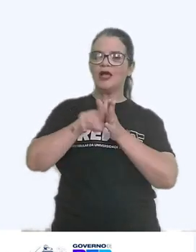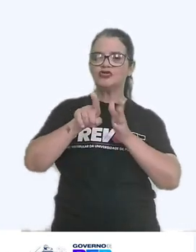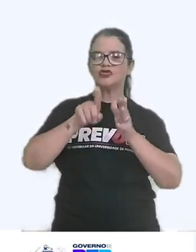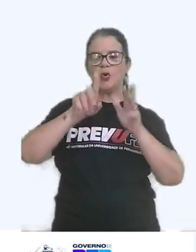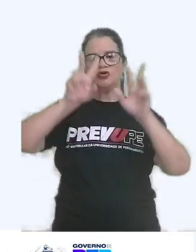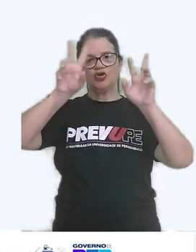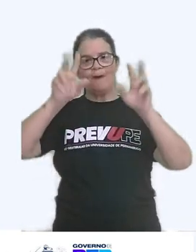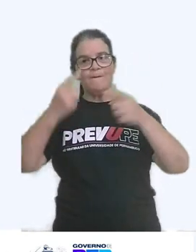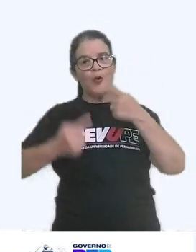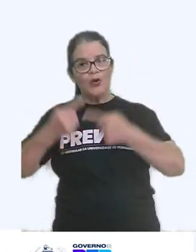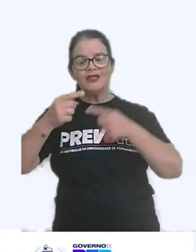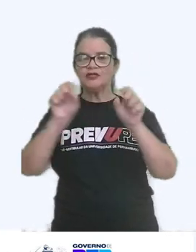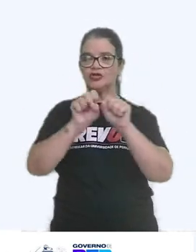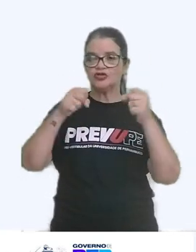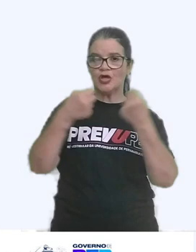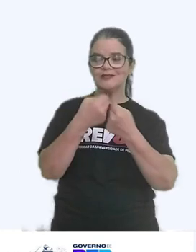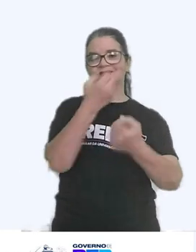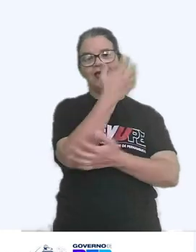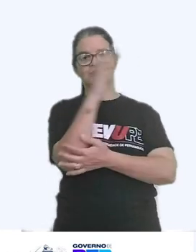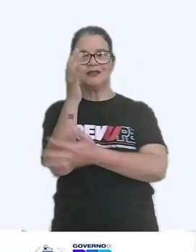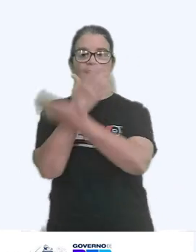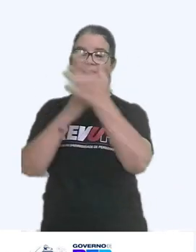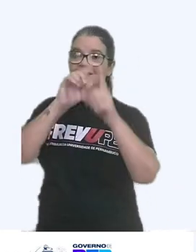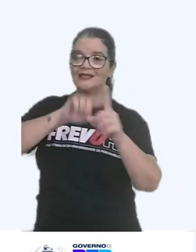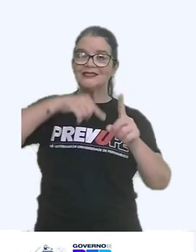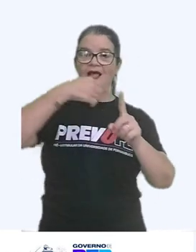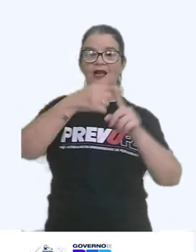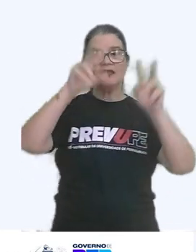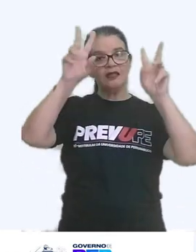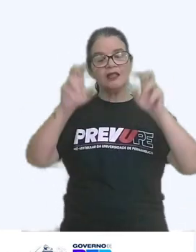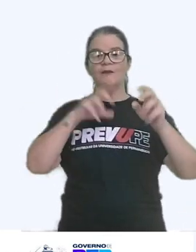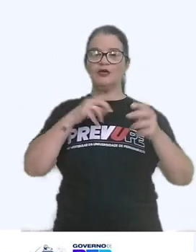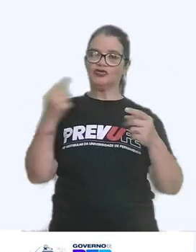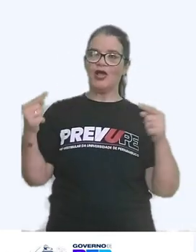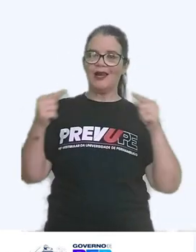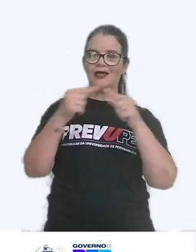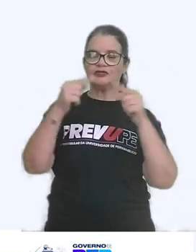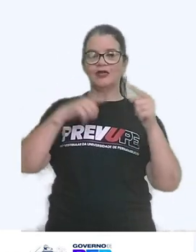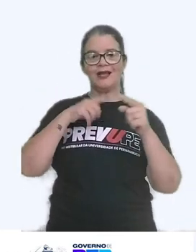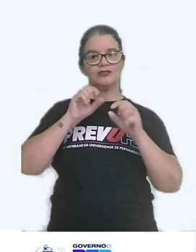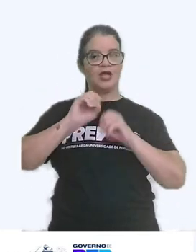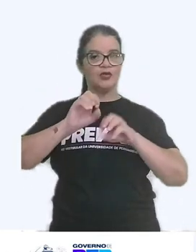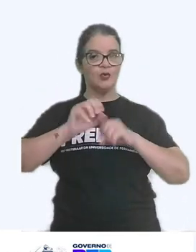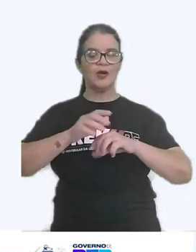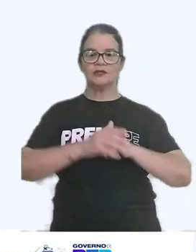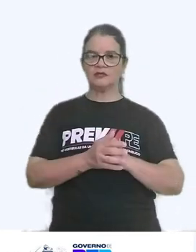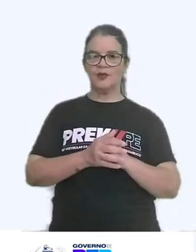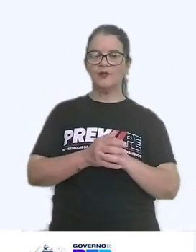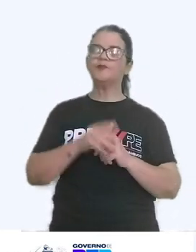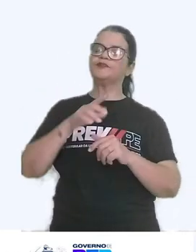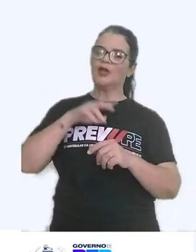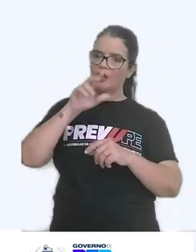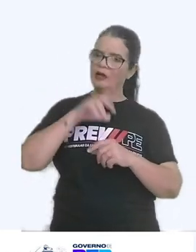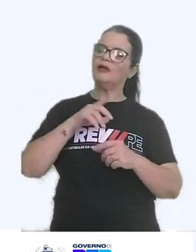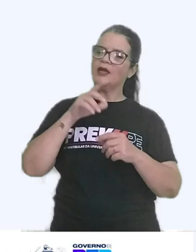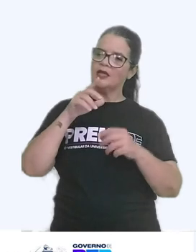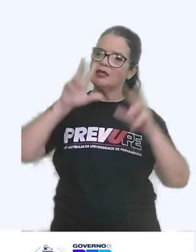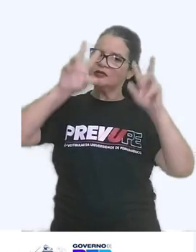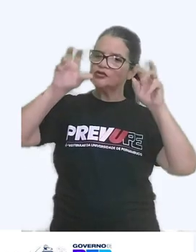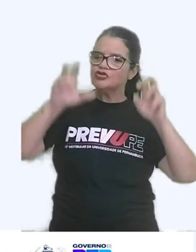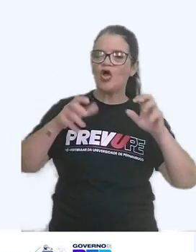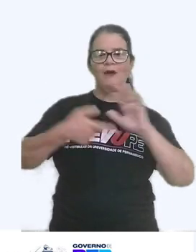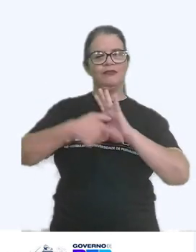questões sociais e ambientais, além de temas relacionados à educação. Explorar esses tópicos